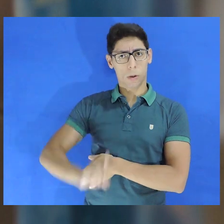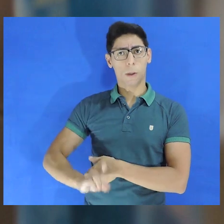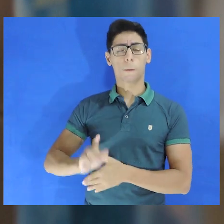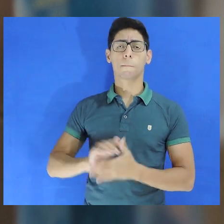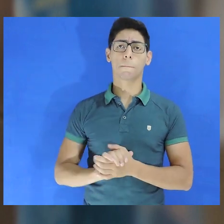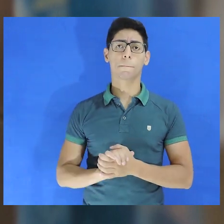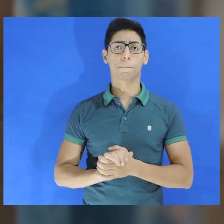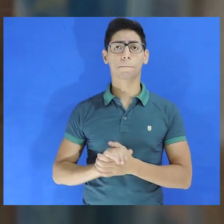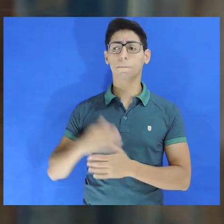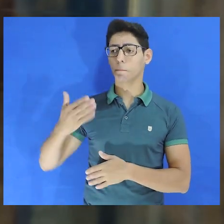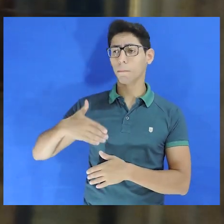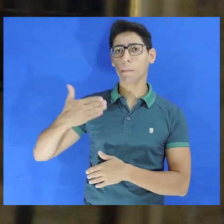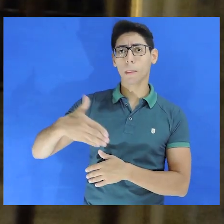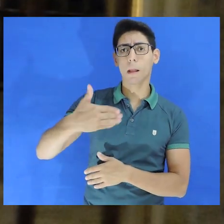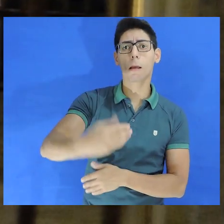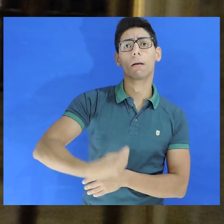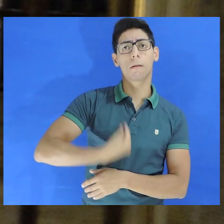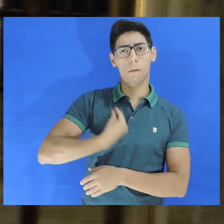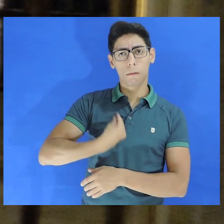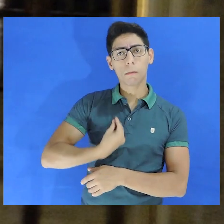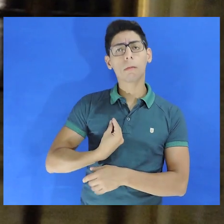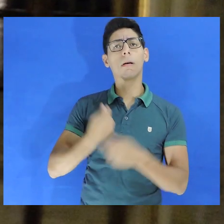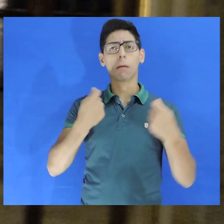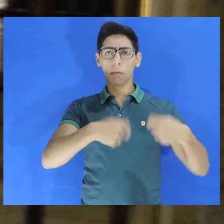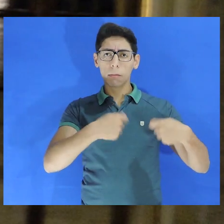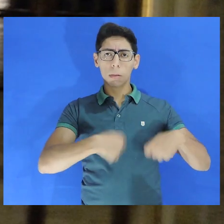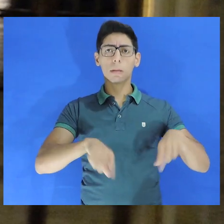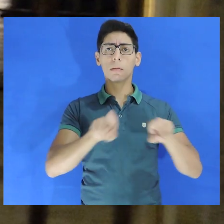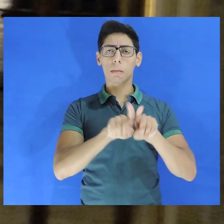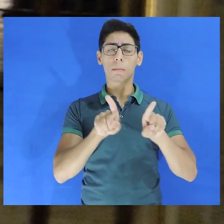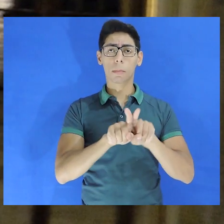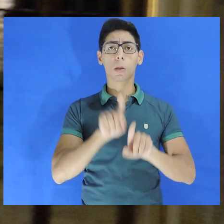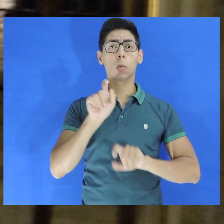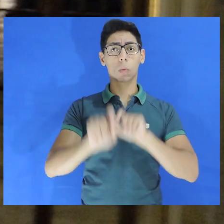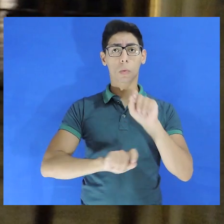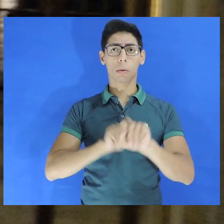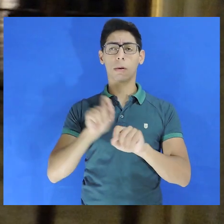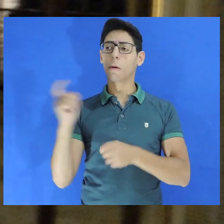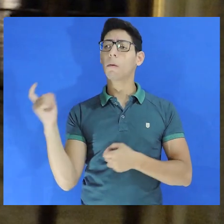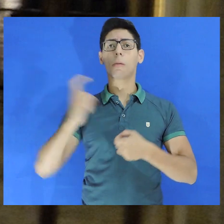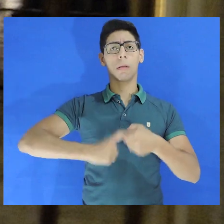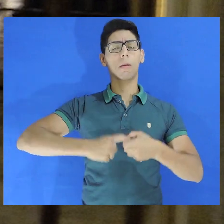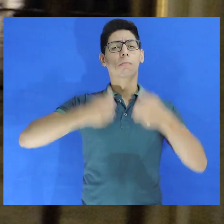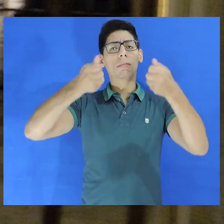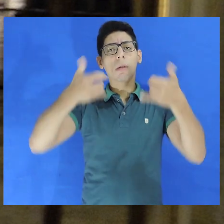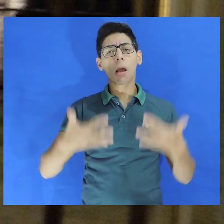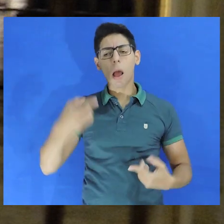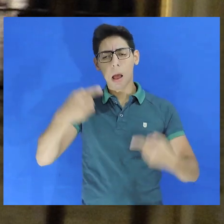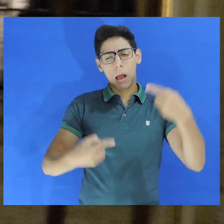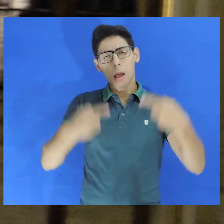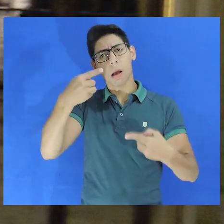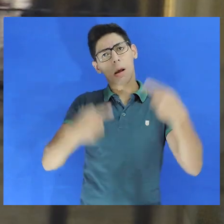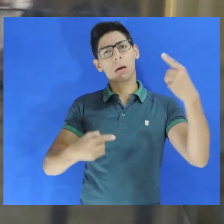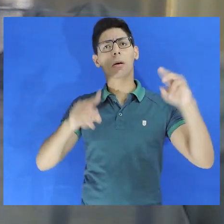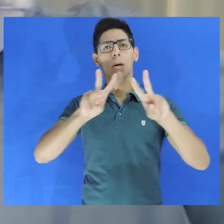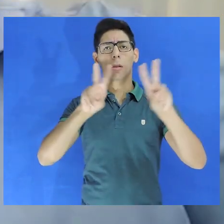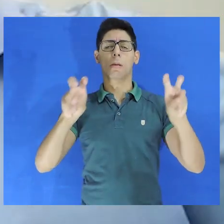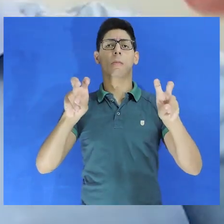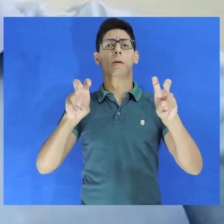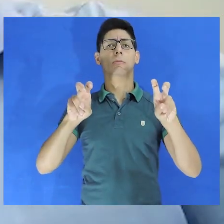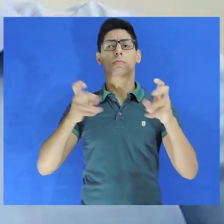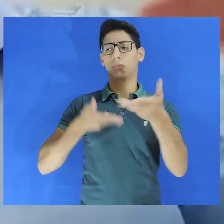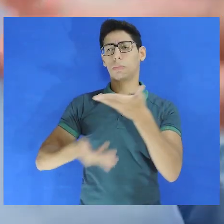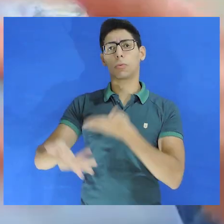anteriormente. E durante o contínuo da nossa vida é sempre necessário voltar a falar sobre o tema e trocar